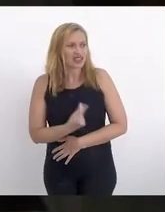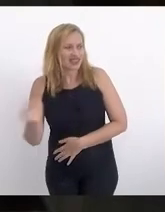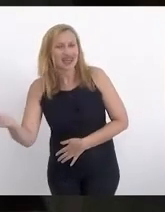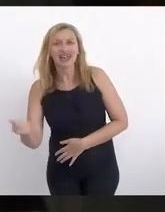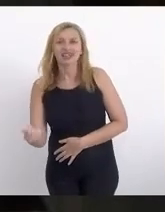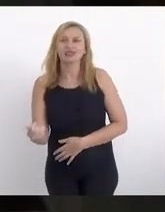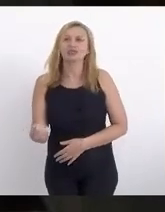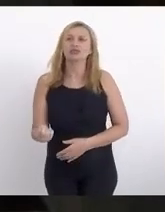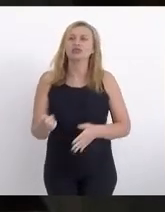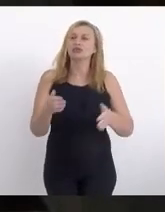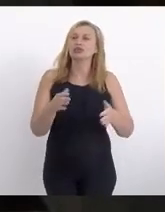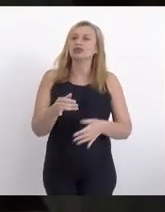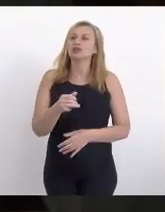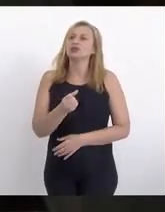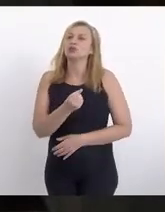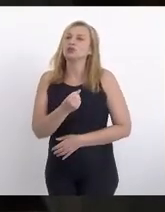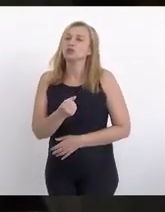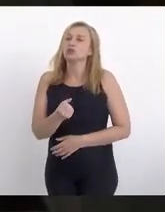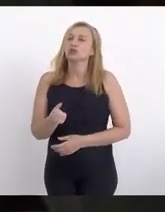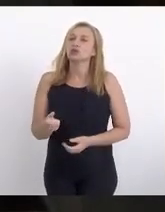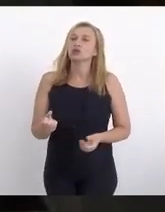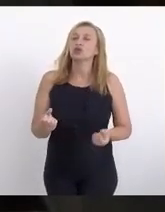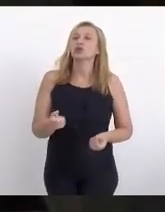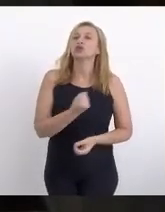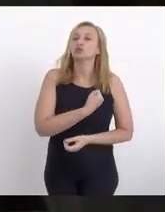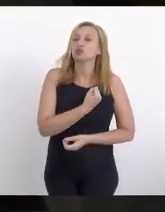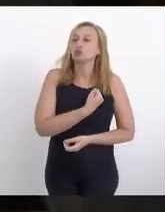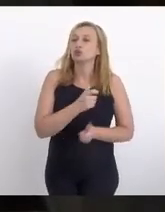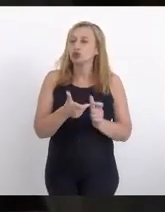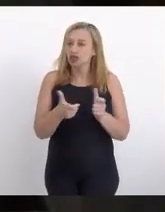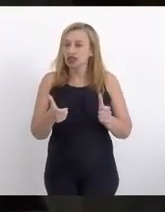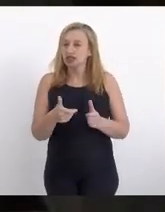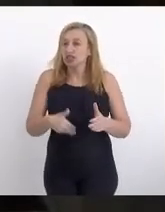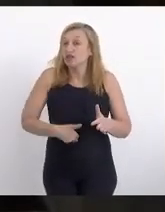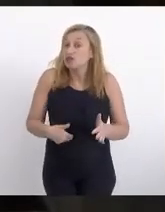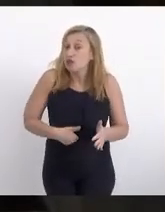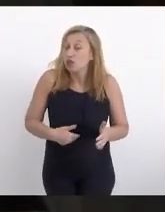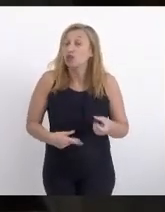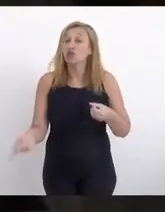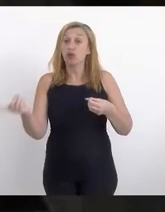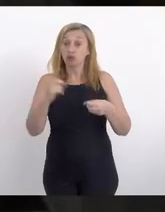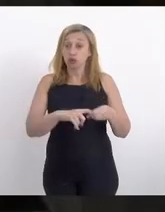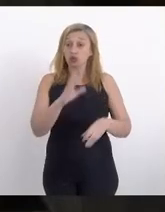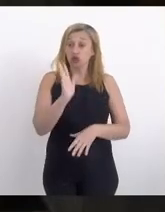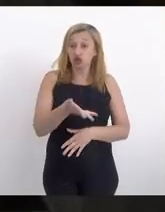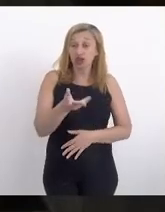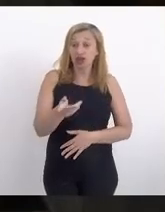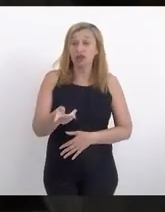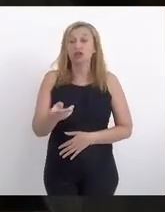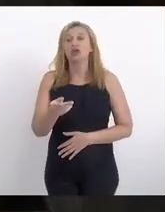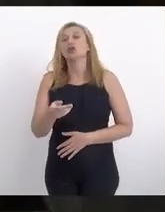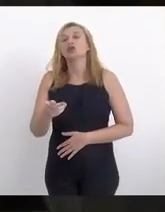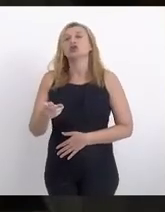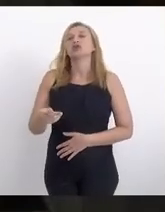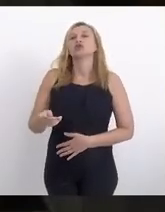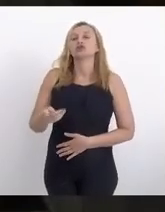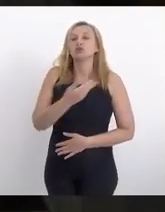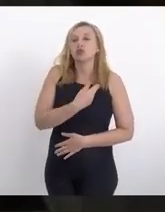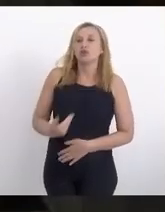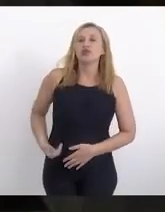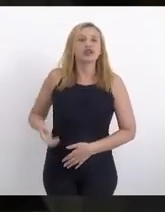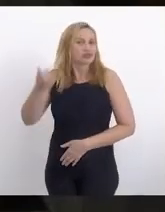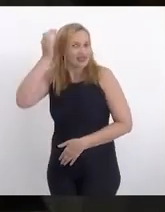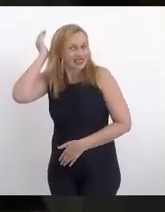mapa da fome, infelizmente voltou a esse mapa hediondo, já no governo golpista de Temer, a pobreza, a